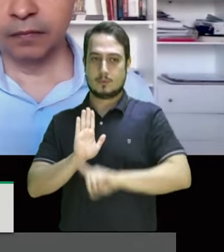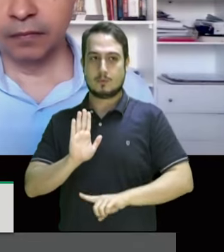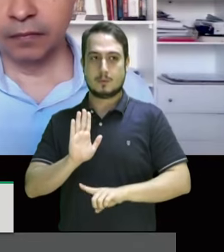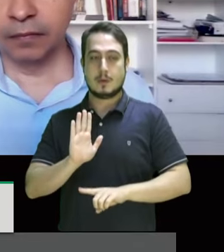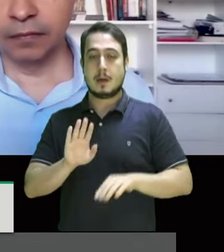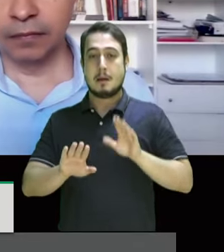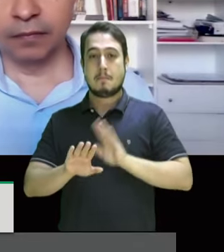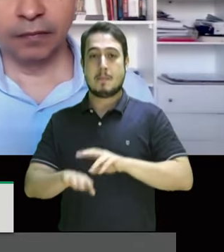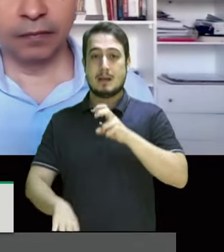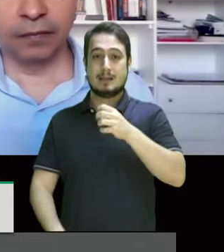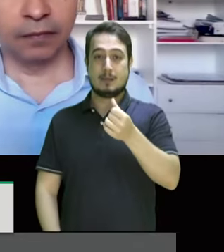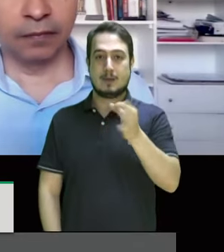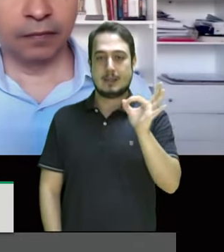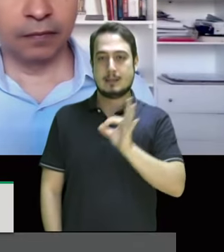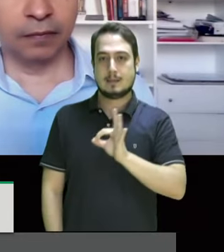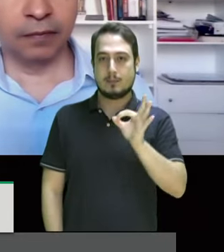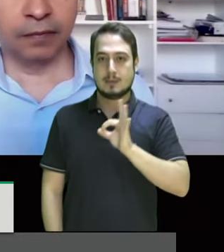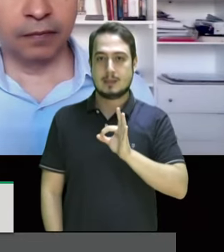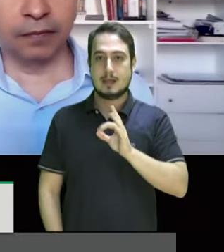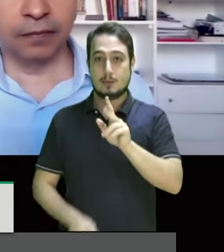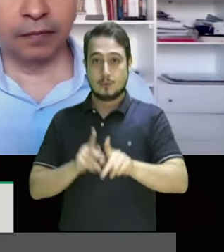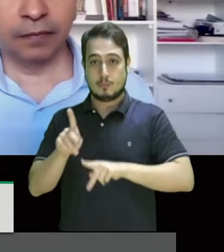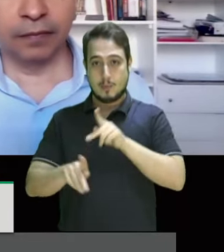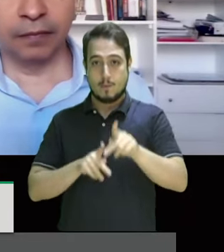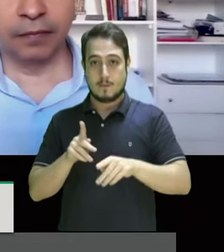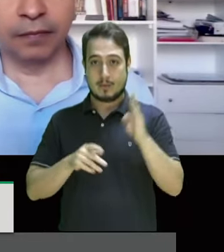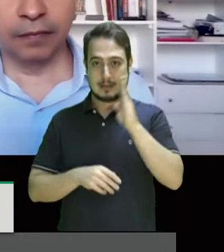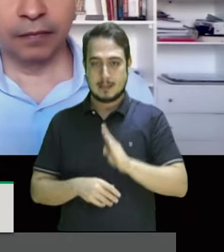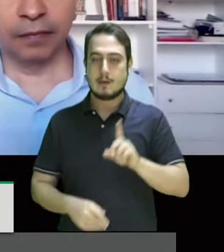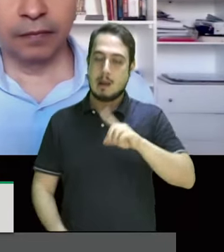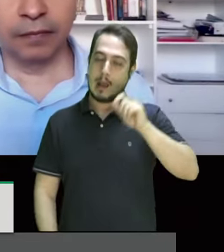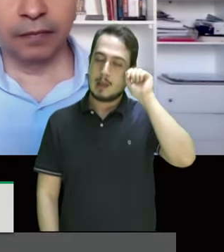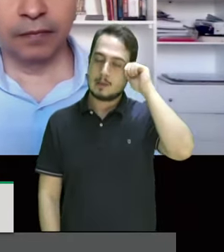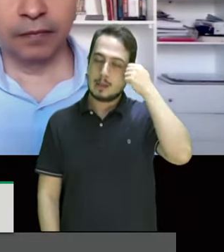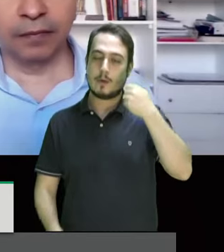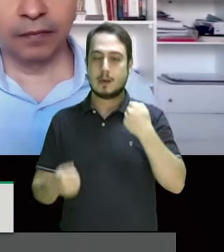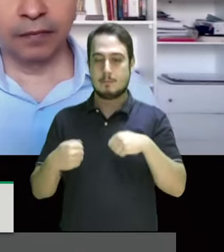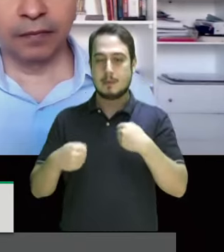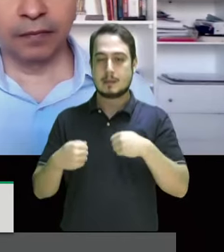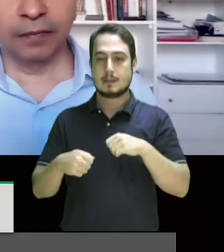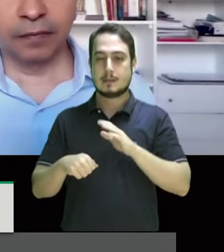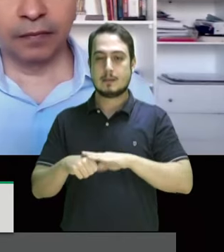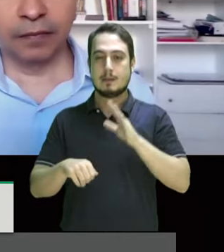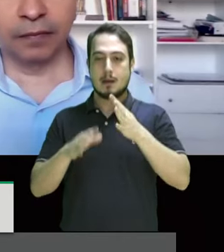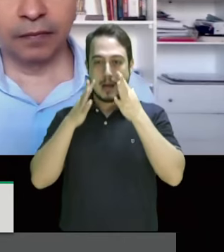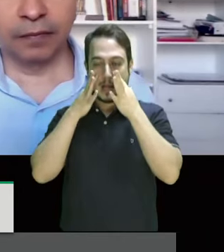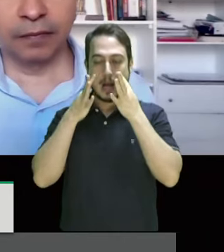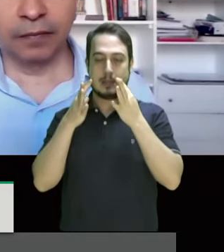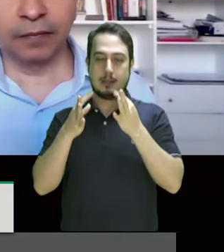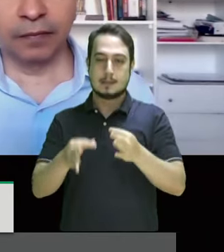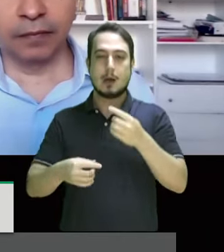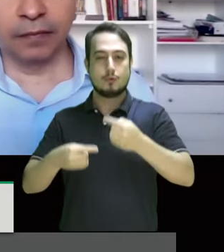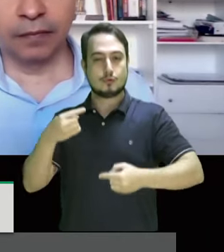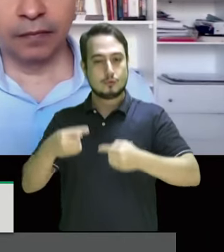de 56% da população precisa dessa composição para a discussão mas das ações que nós